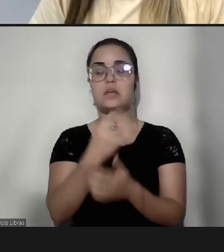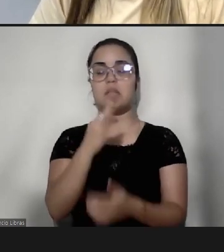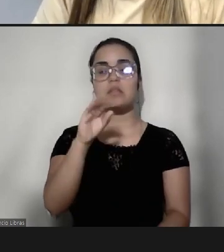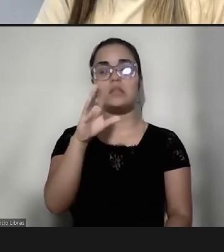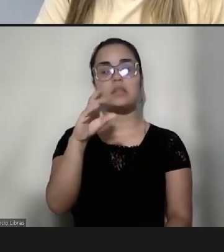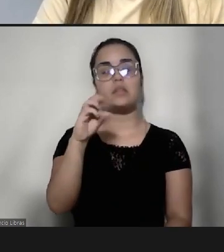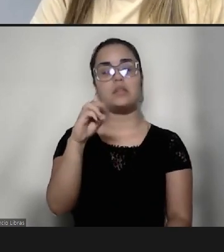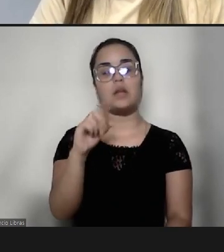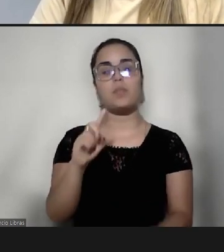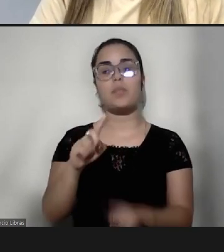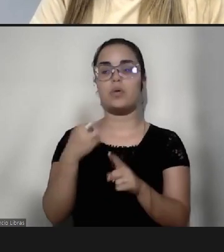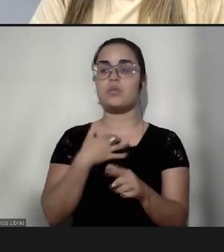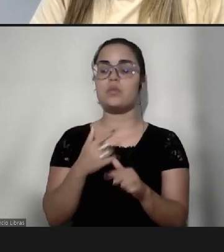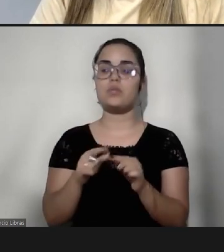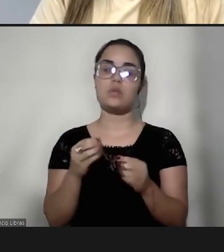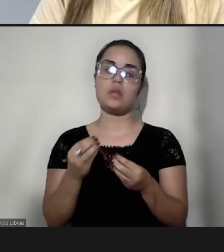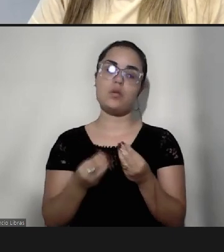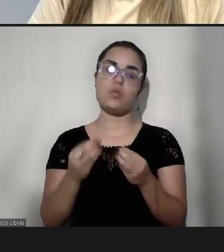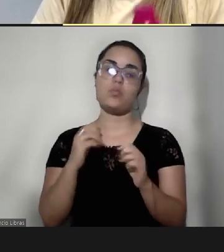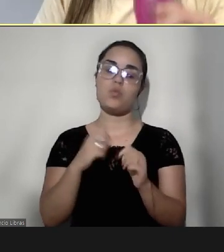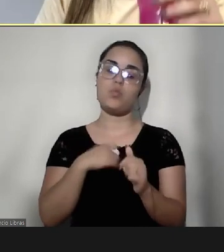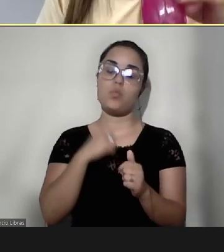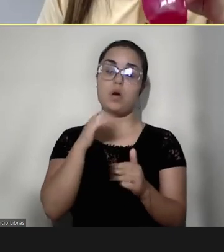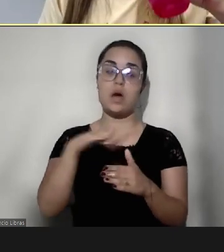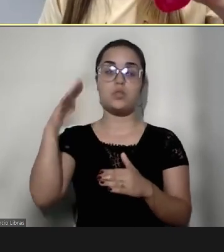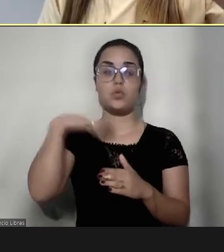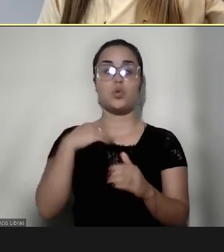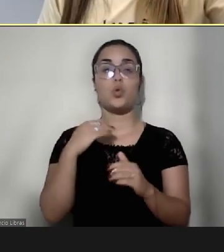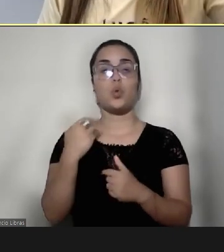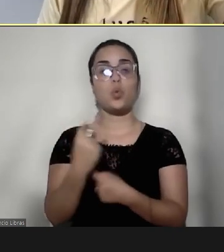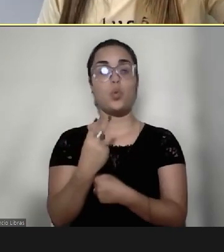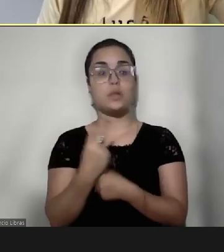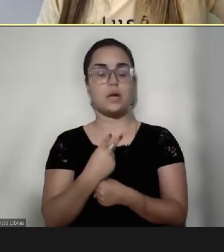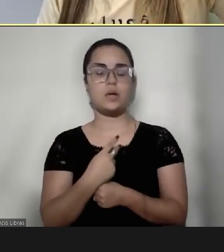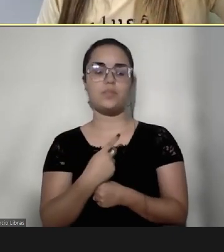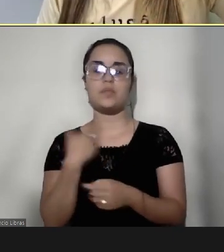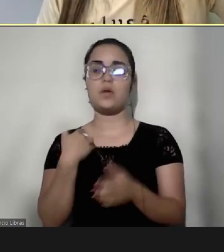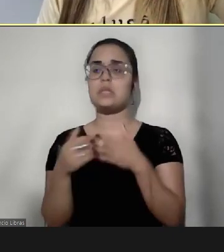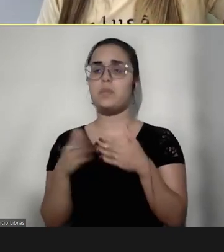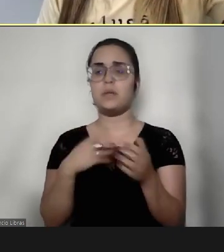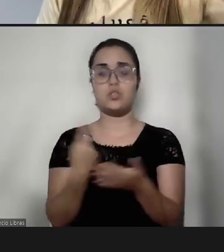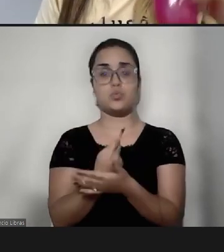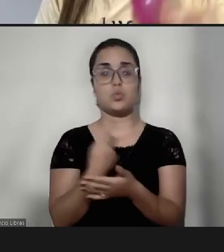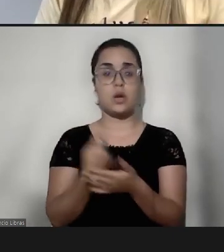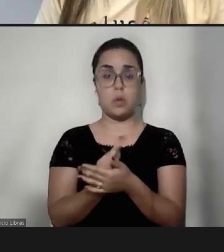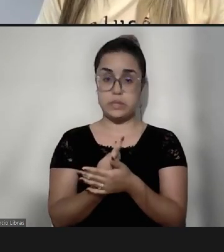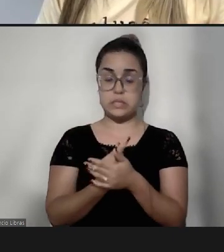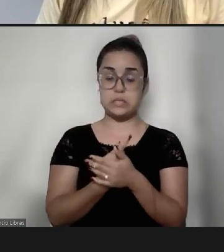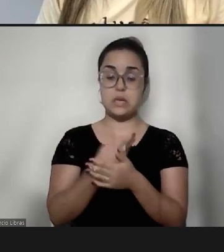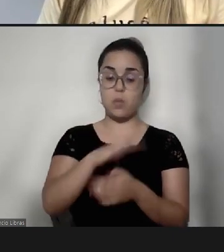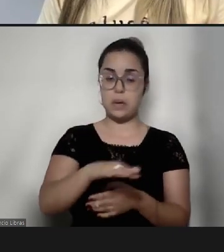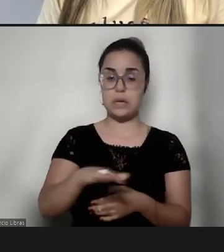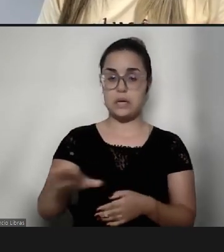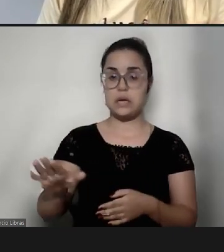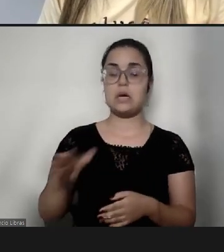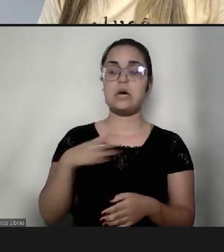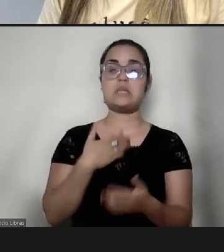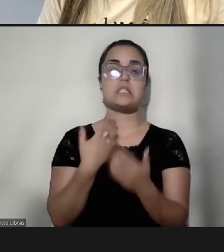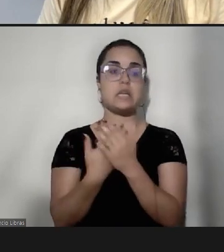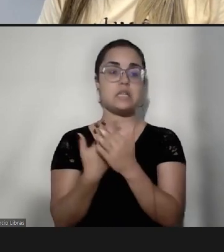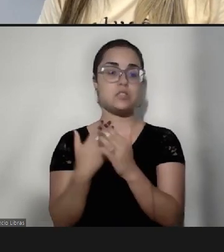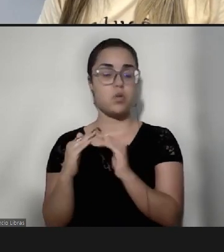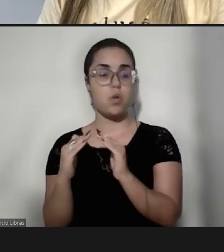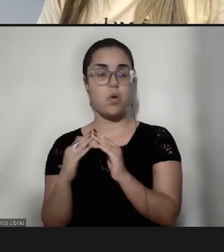uma regulação por parte de um adulto, então, independente do que ele sofre aí, né, com o bullying nas escolas, com